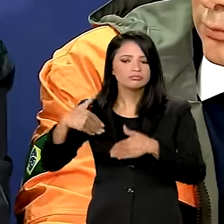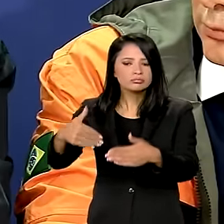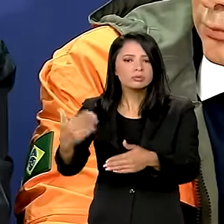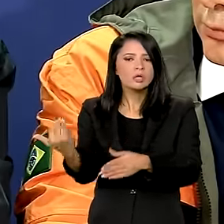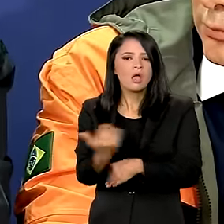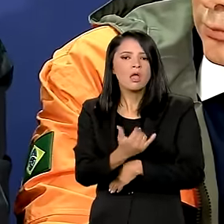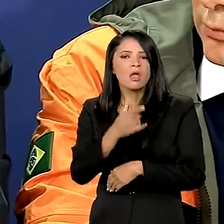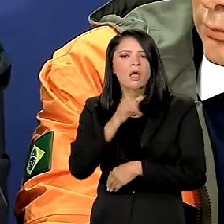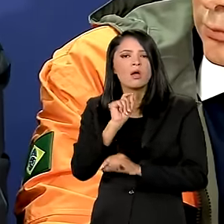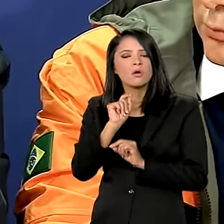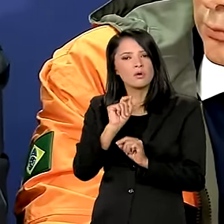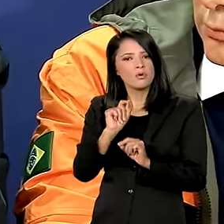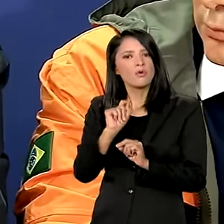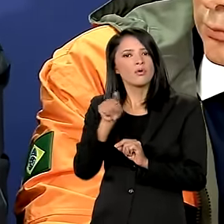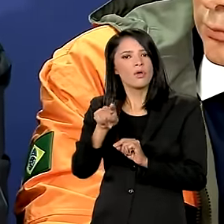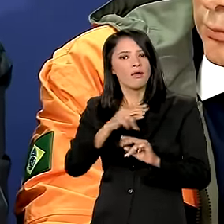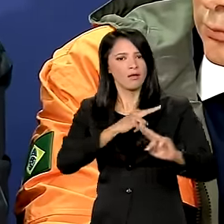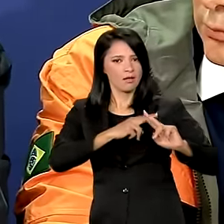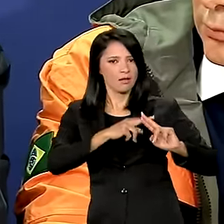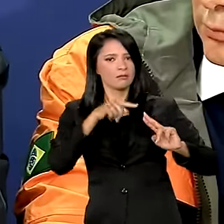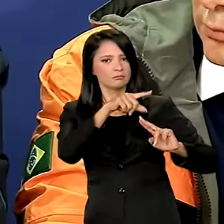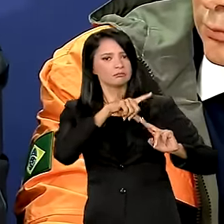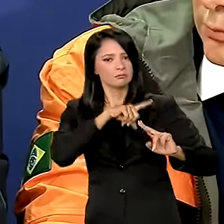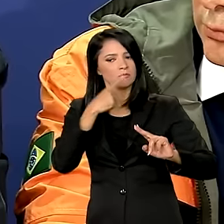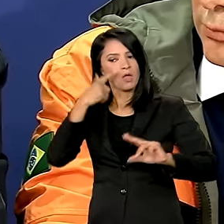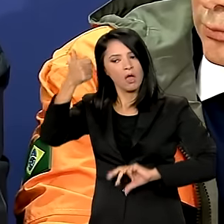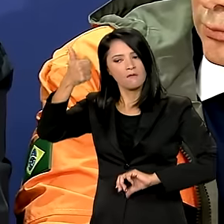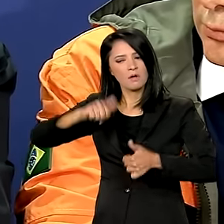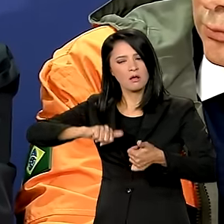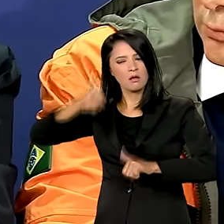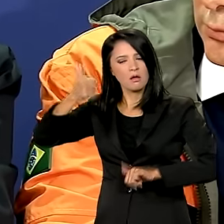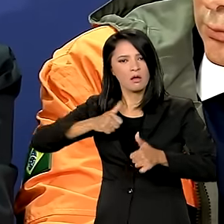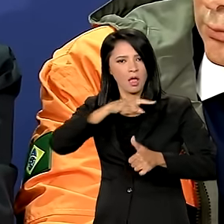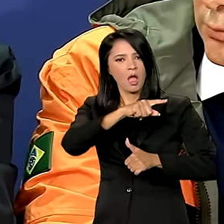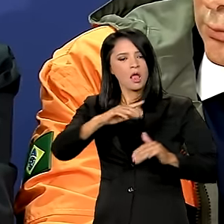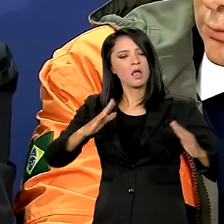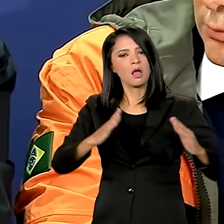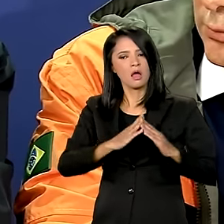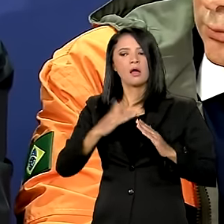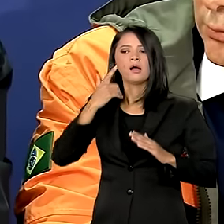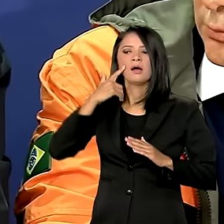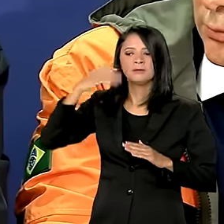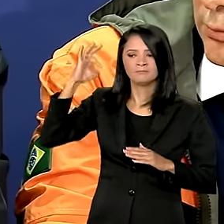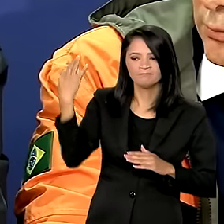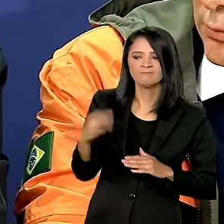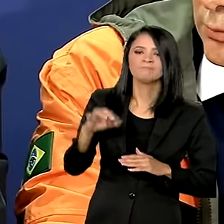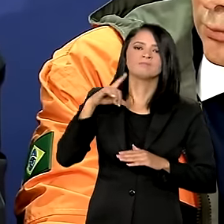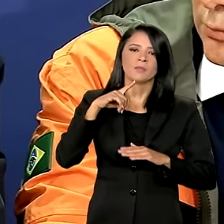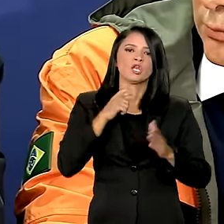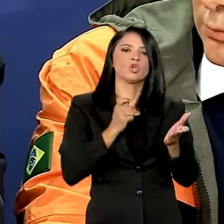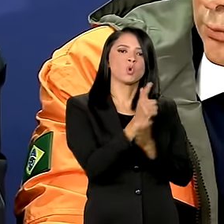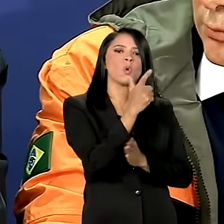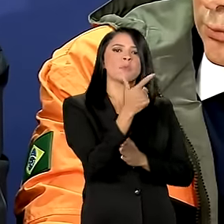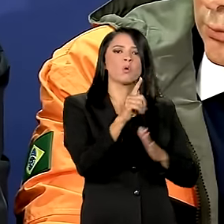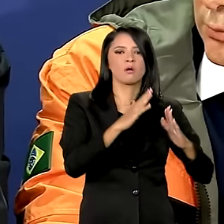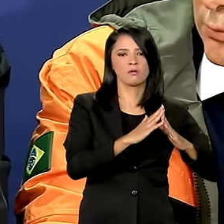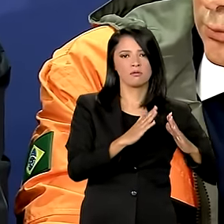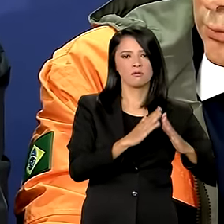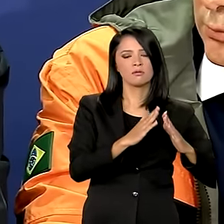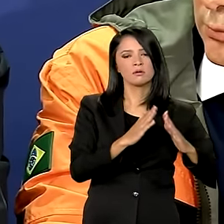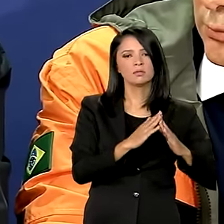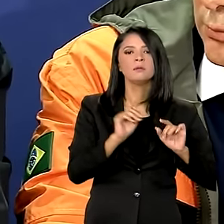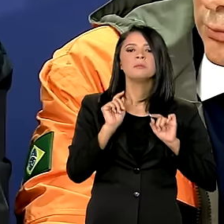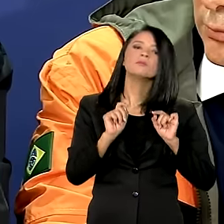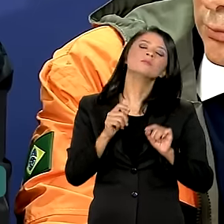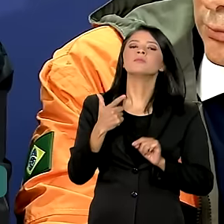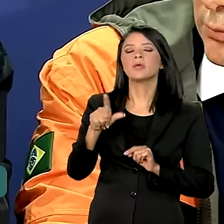para que a Caixa Econômica faça a avaliação da casa e faça a aquisição da casa, para